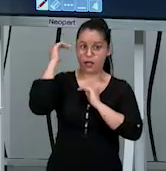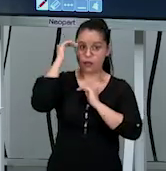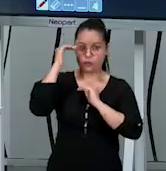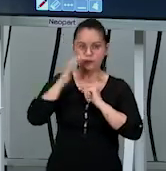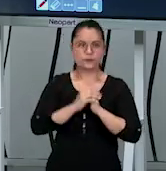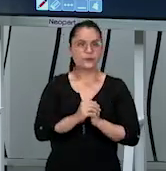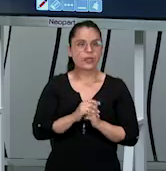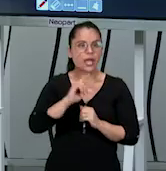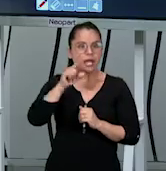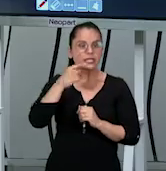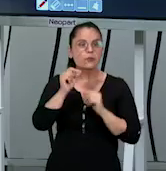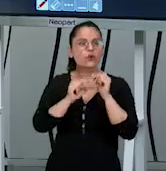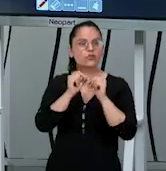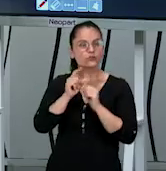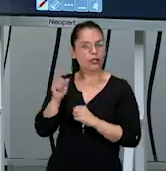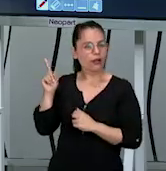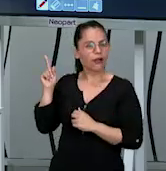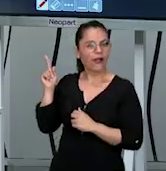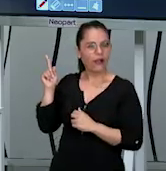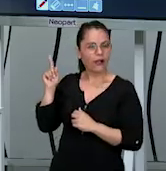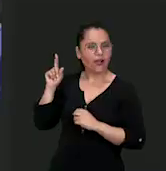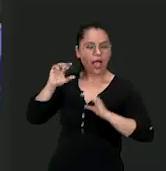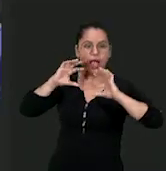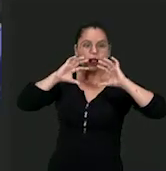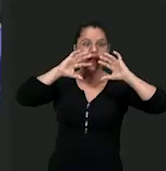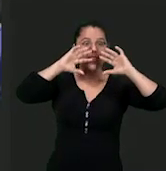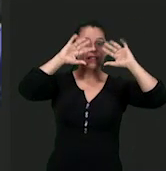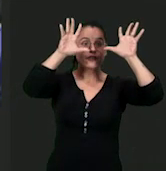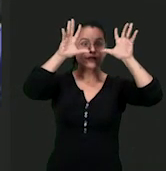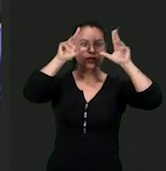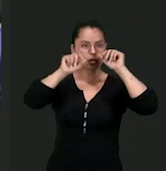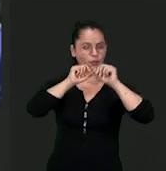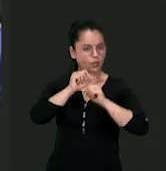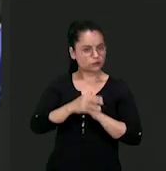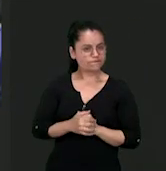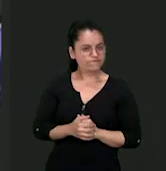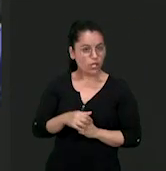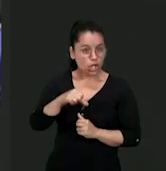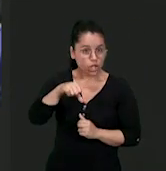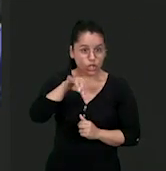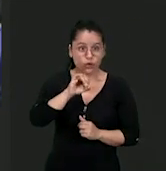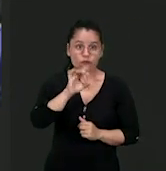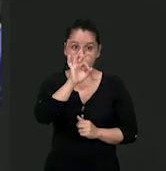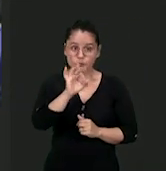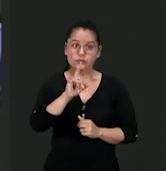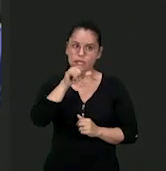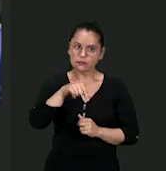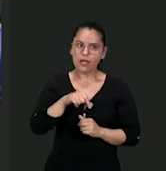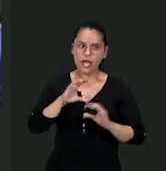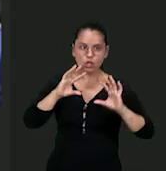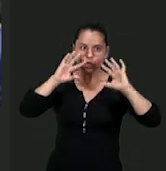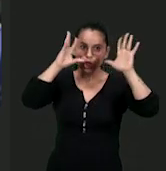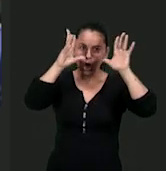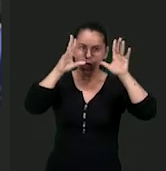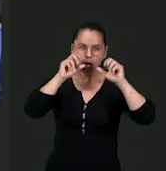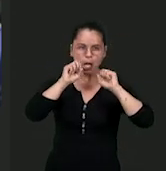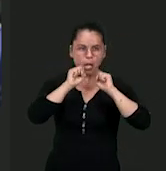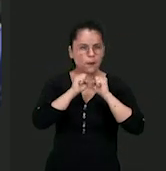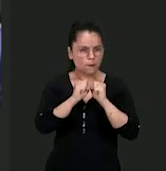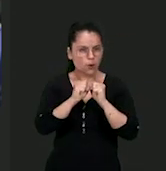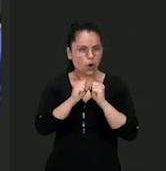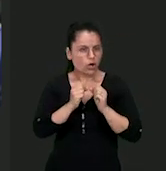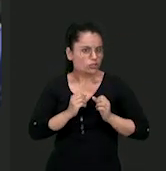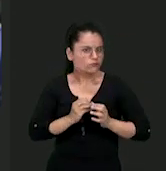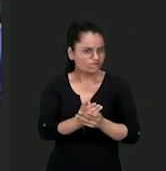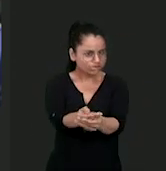Depois eu vou fazer um levantamento. Levantamento é preparar para o ataque. 90% dos levantamentos são de toque, mas nada impede de fazer um levantamento de